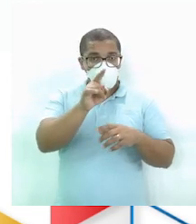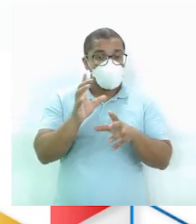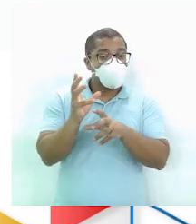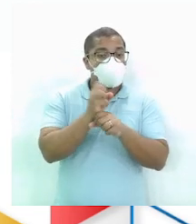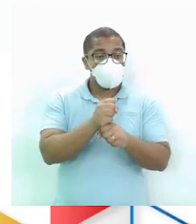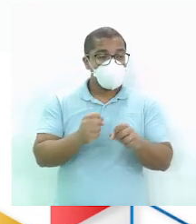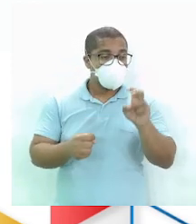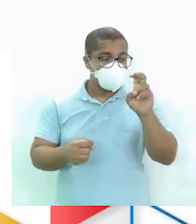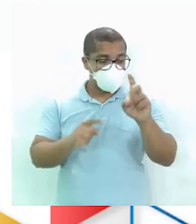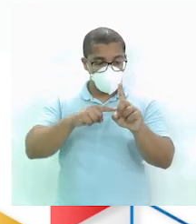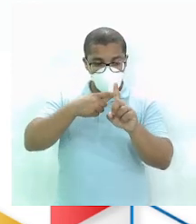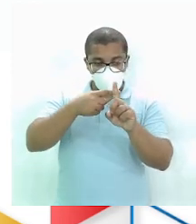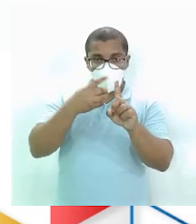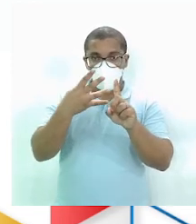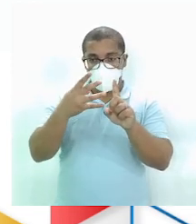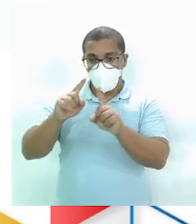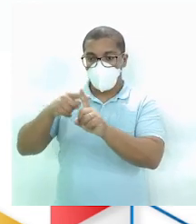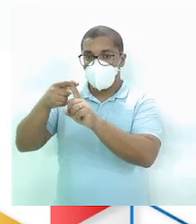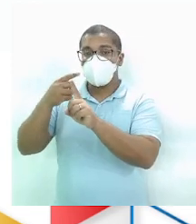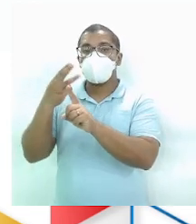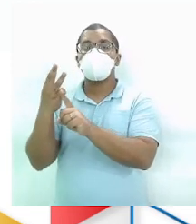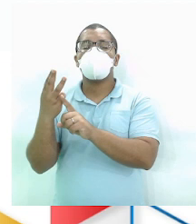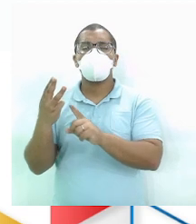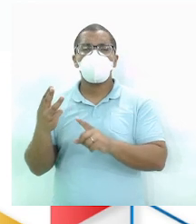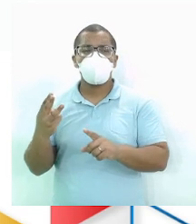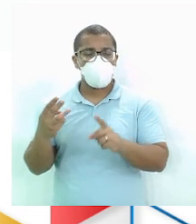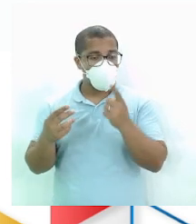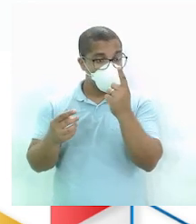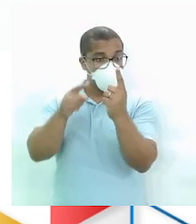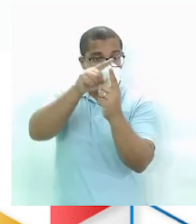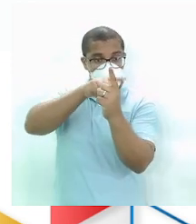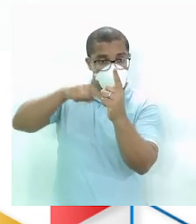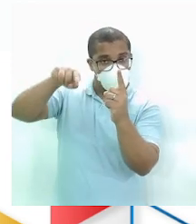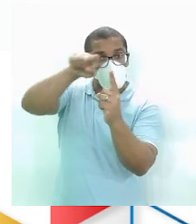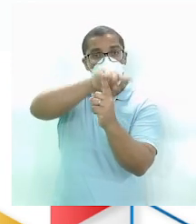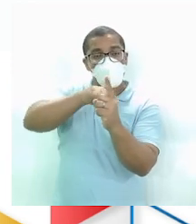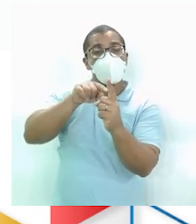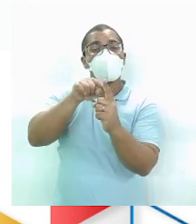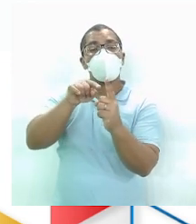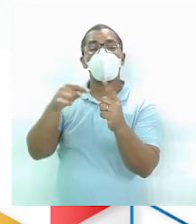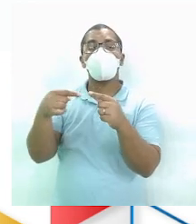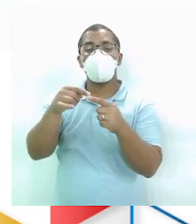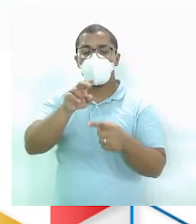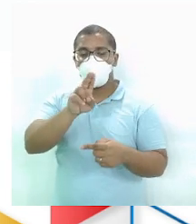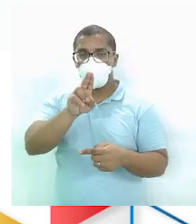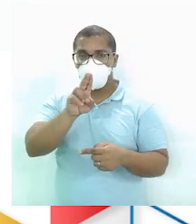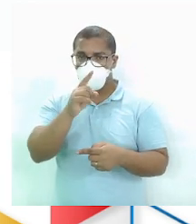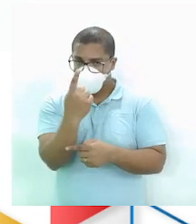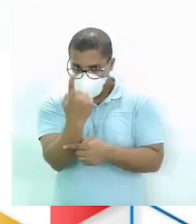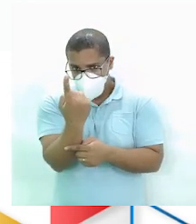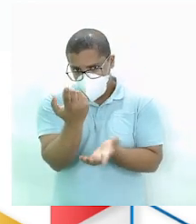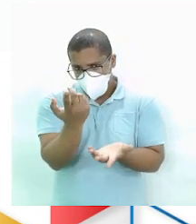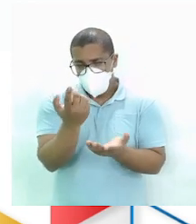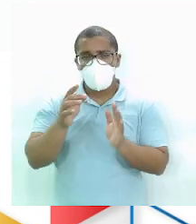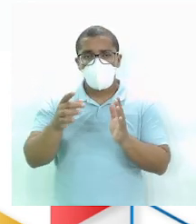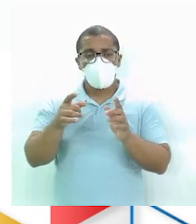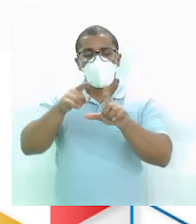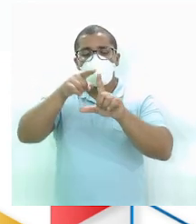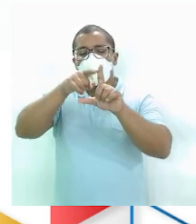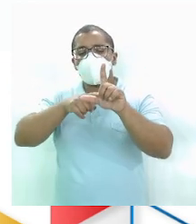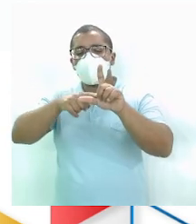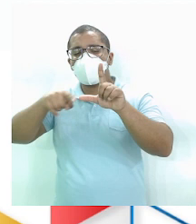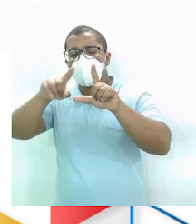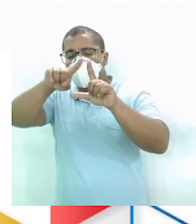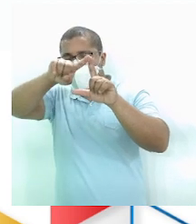Mais três nós Esse um Que está circulado aí É uma unidade E esse triângulo Foi dividido em quantos